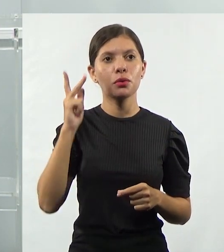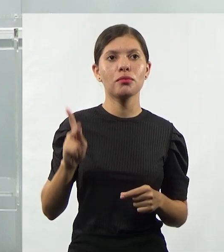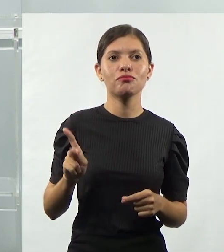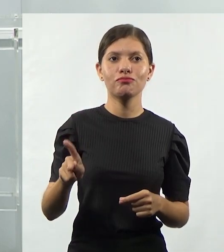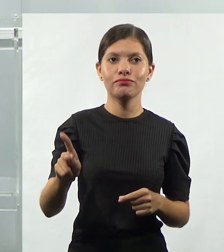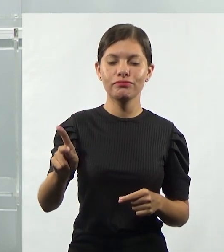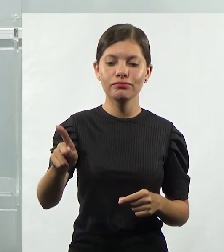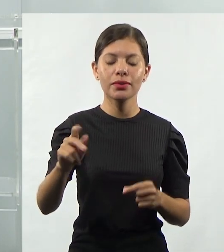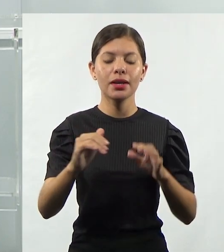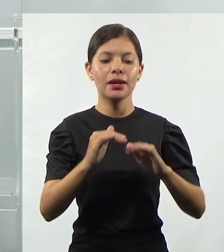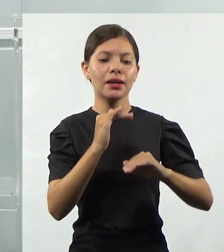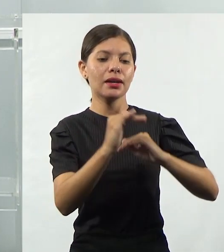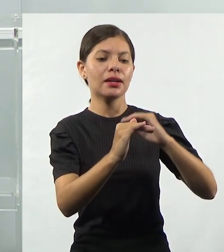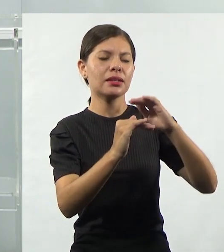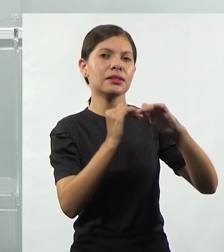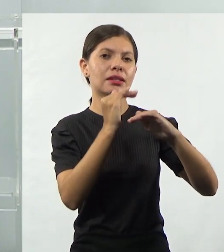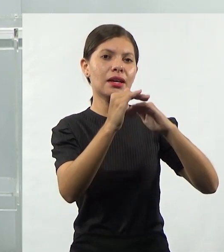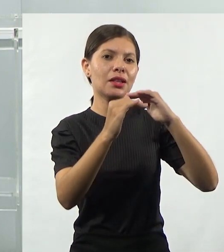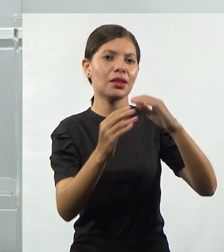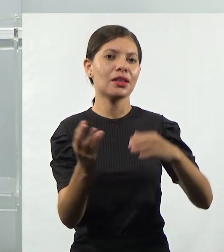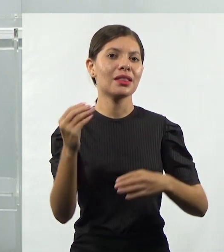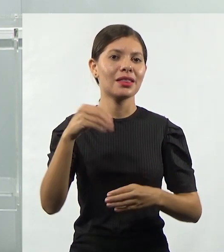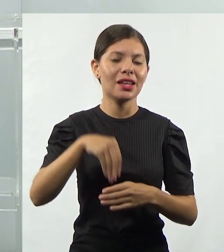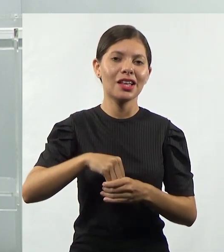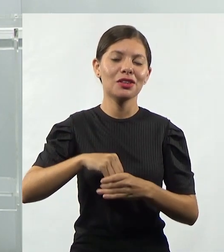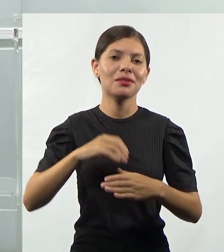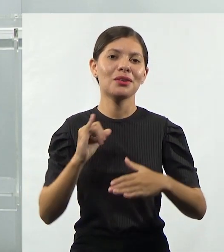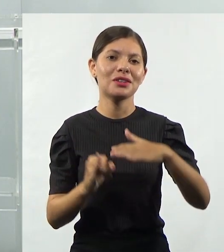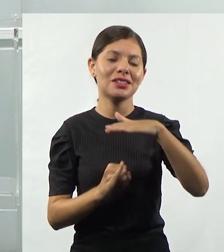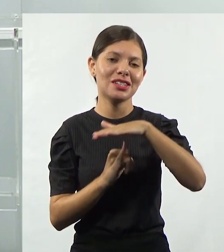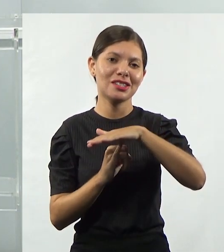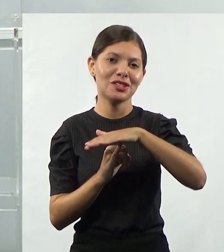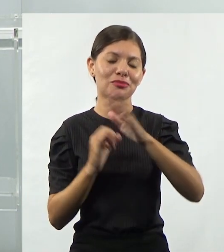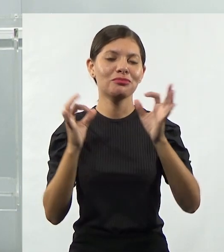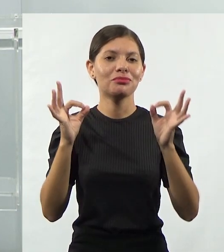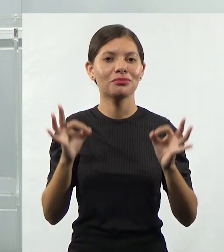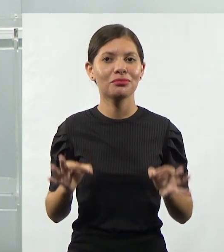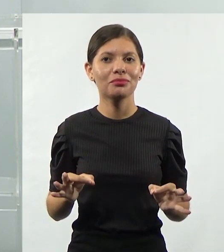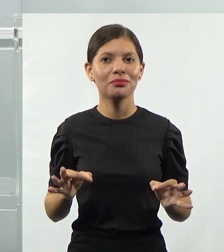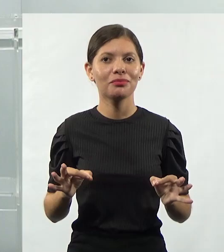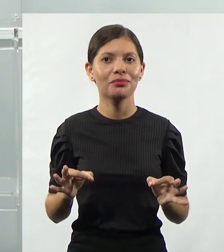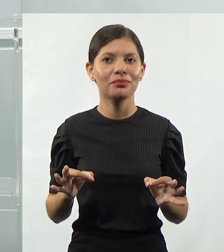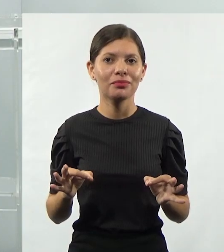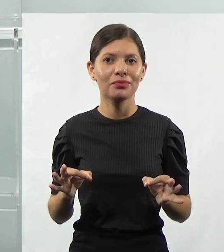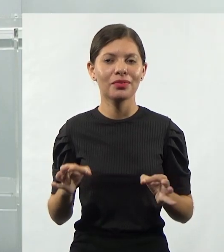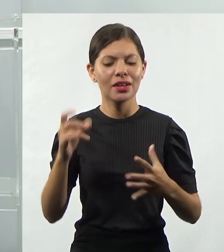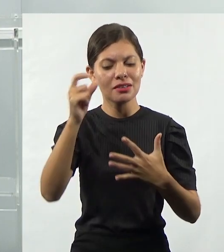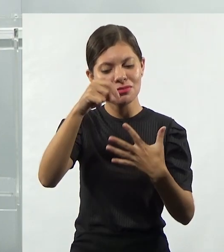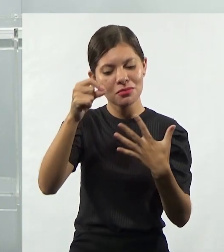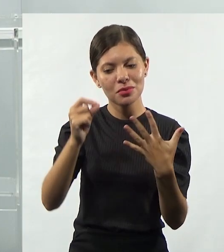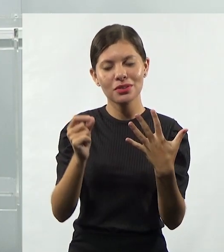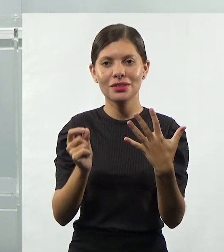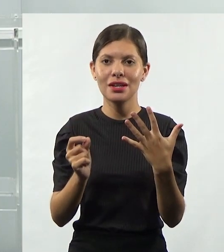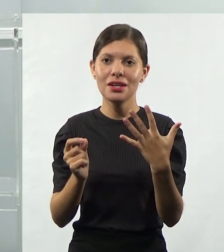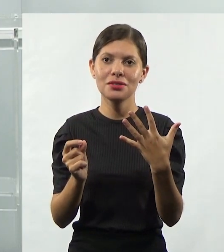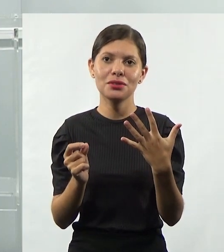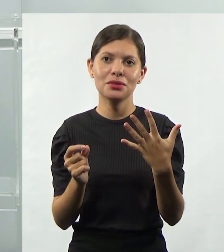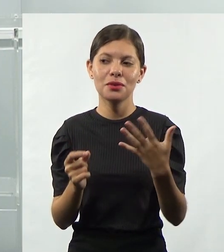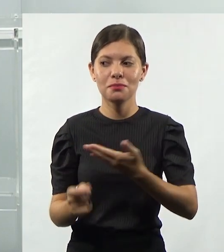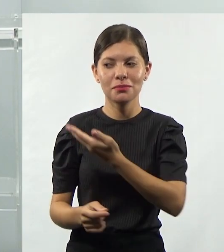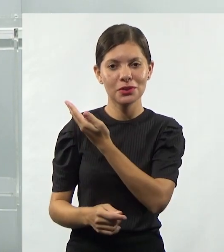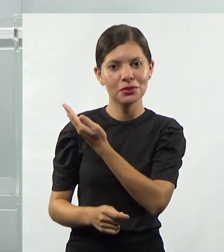possa continuar crescendo e se desenvolvendo dentro da organização, tá certo? Então, esses passos, esses